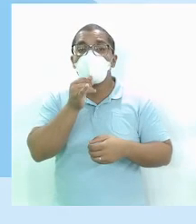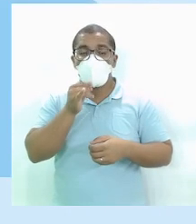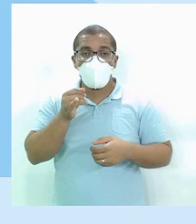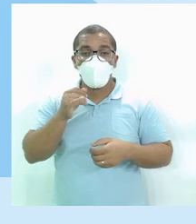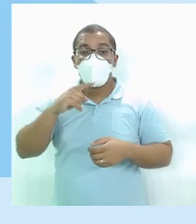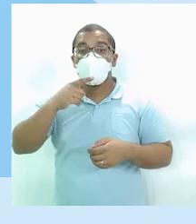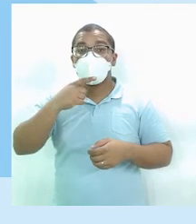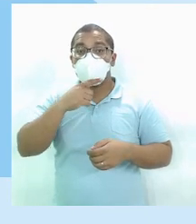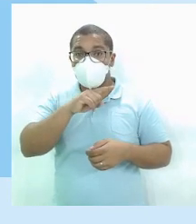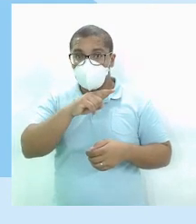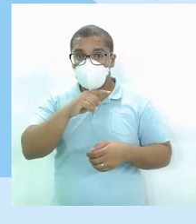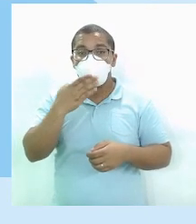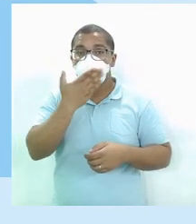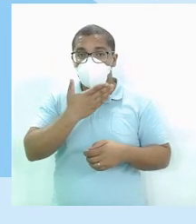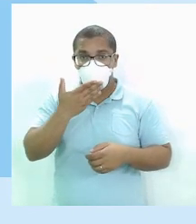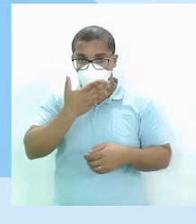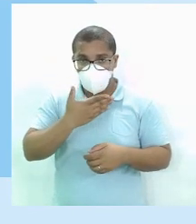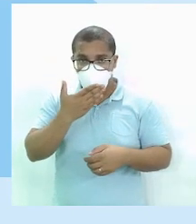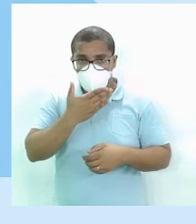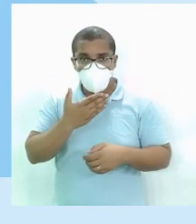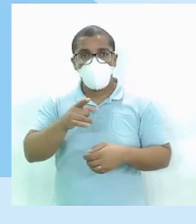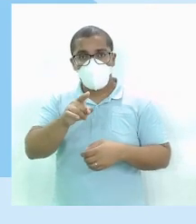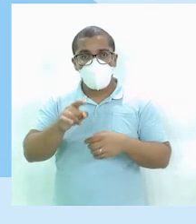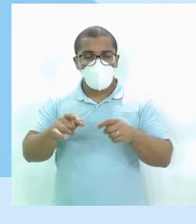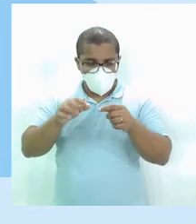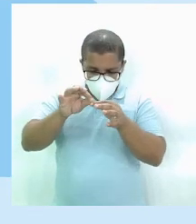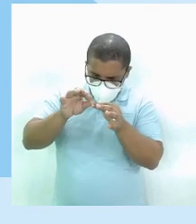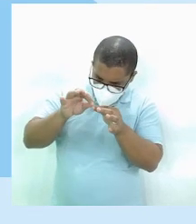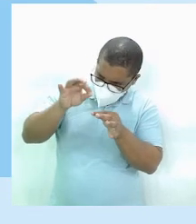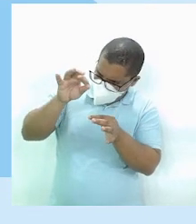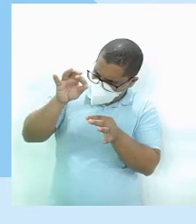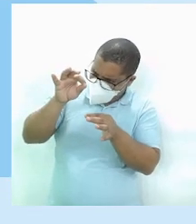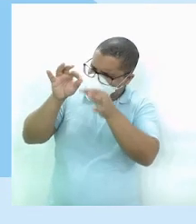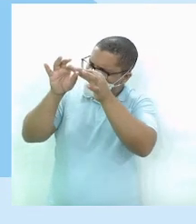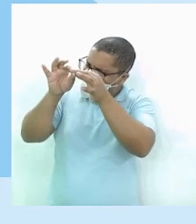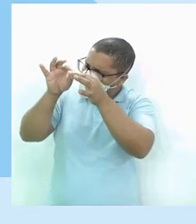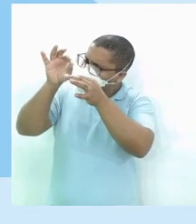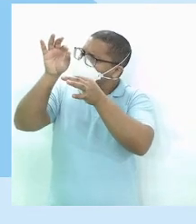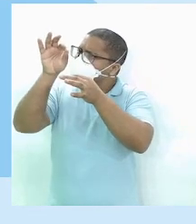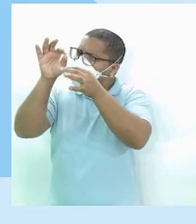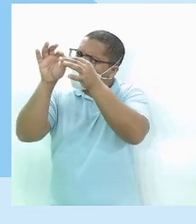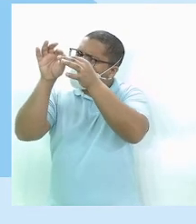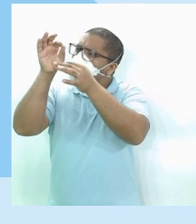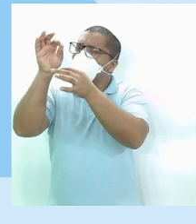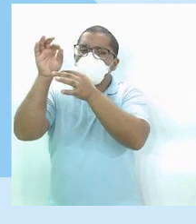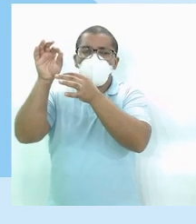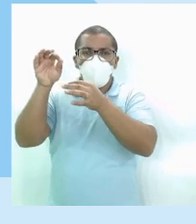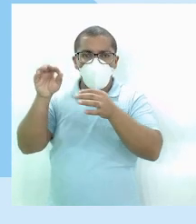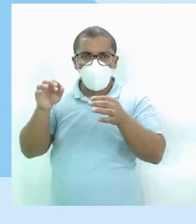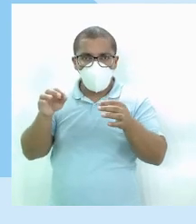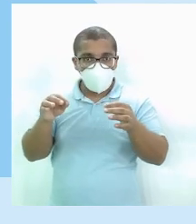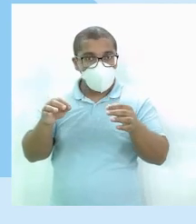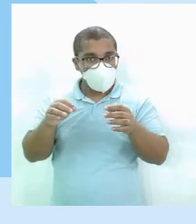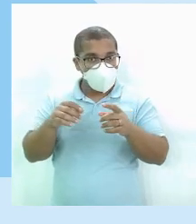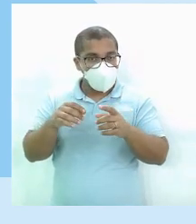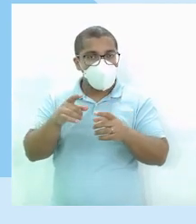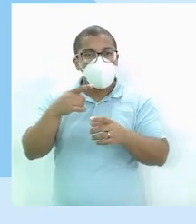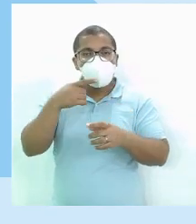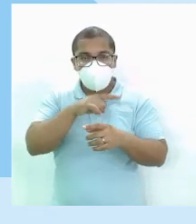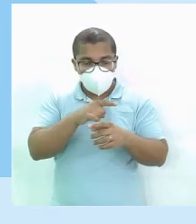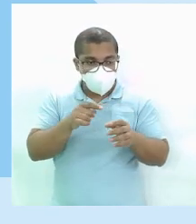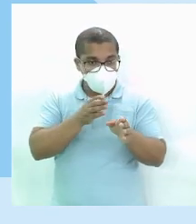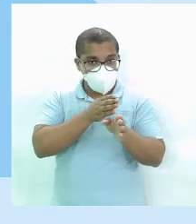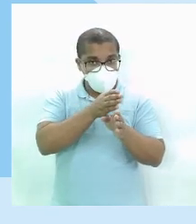açúcar A distância entre os nós Da cana de açúcar Do meio da cana Né?